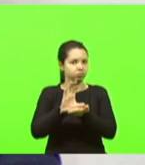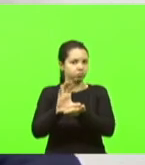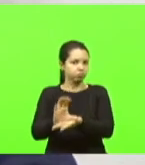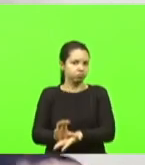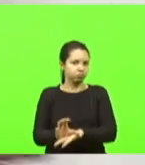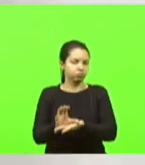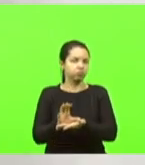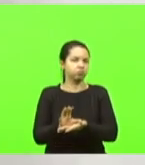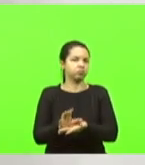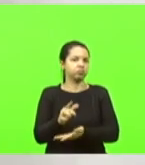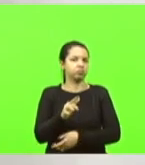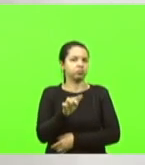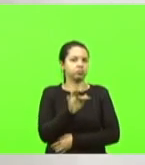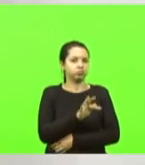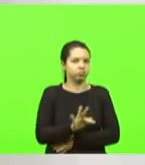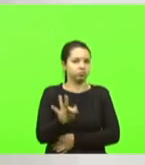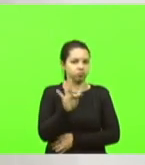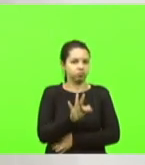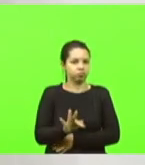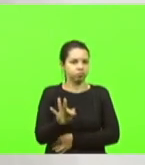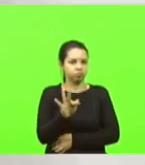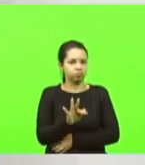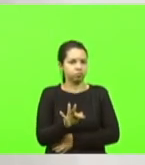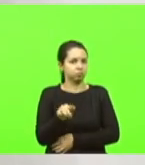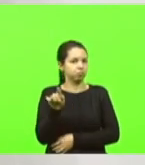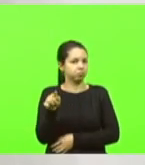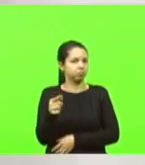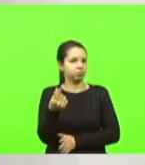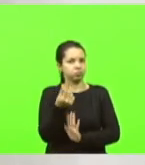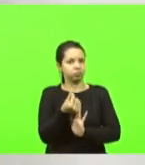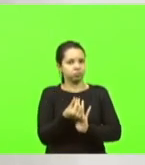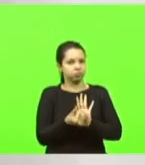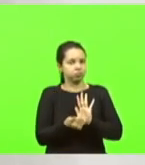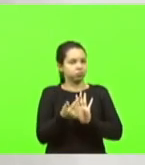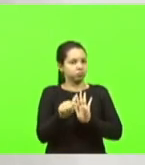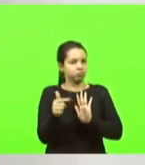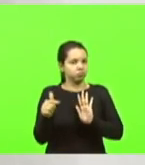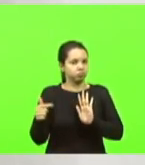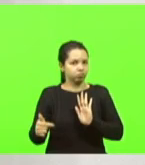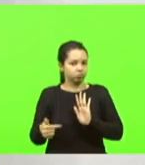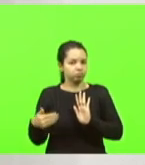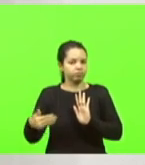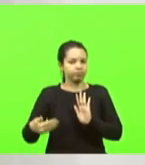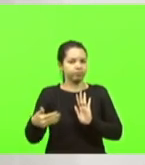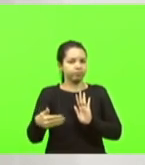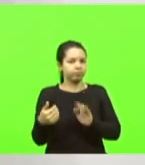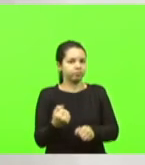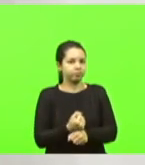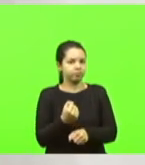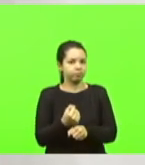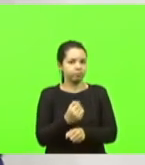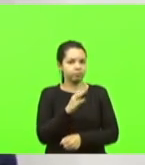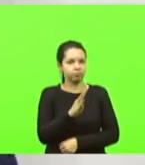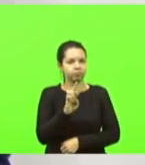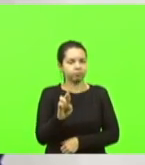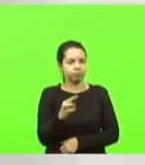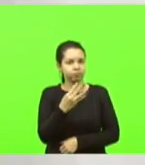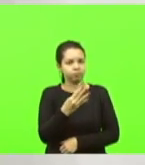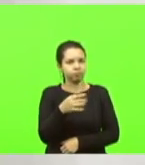porque a União não sequer, sequer tem orçamento para dar sequência a essas obras da BR-470,